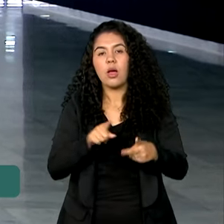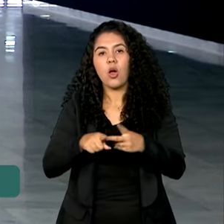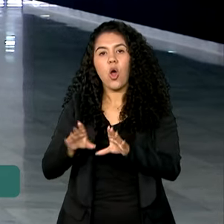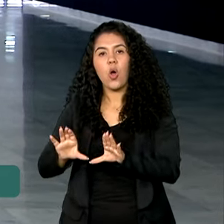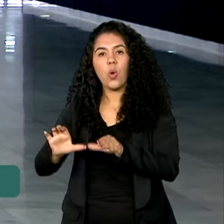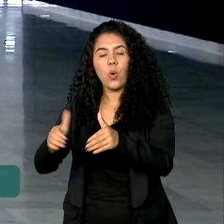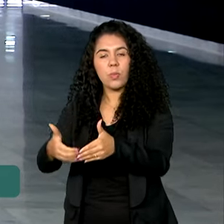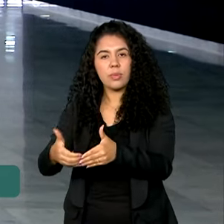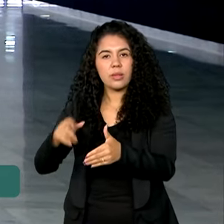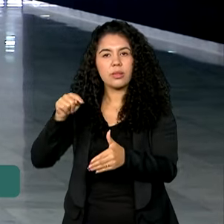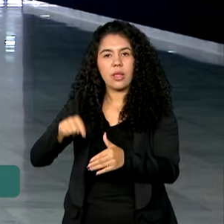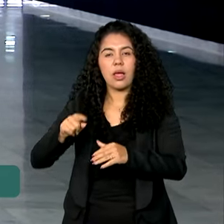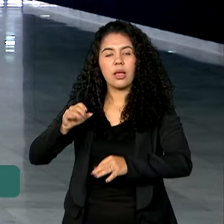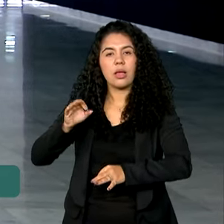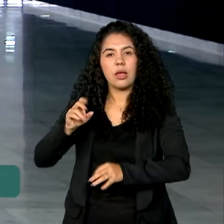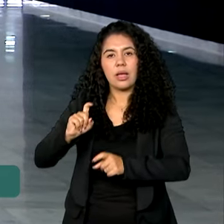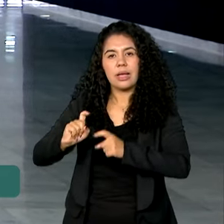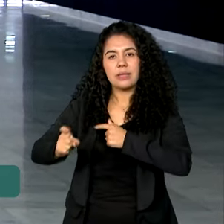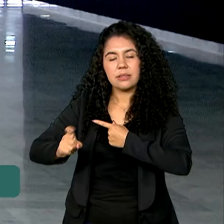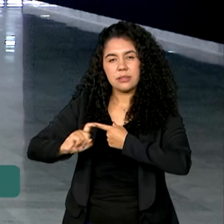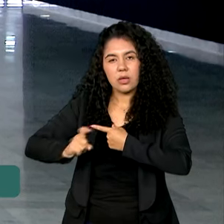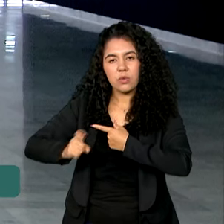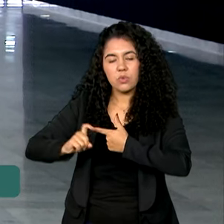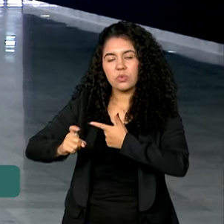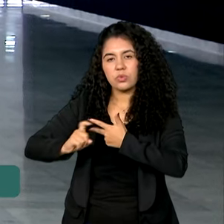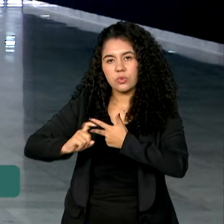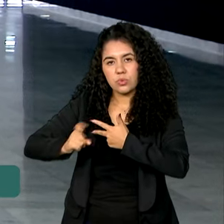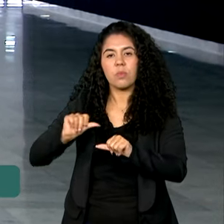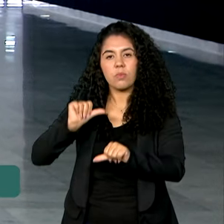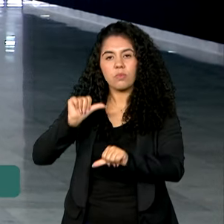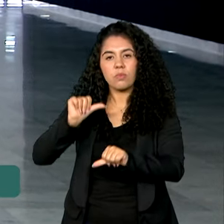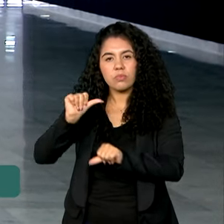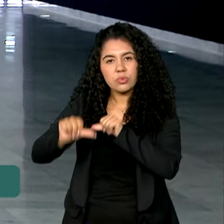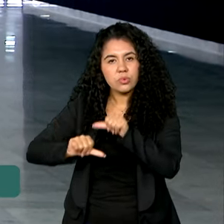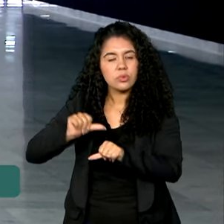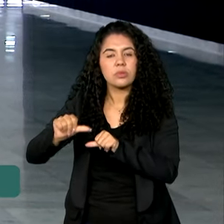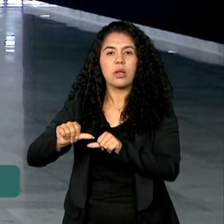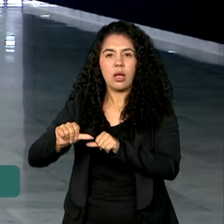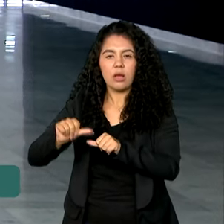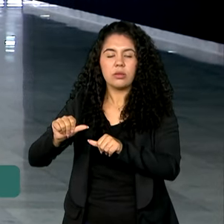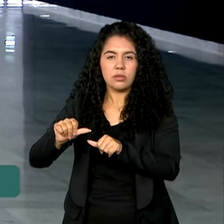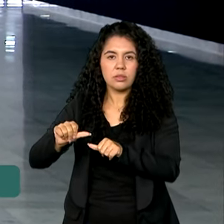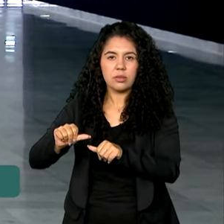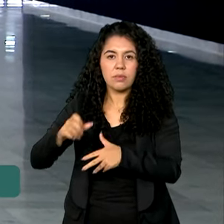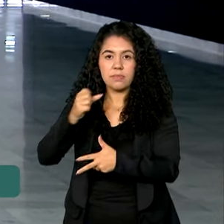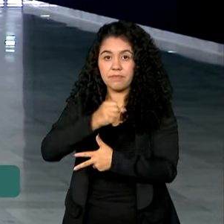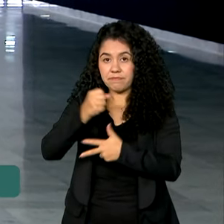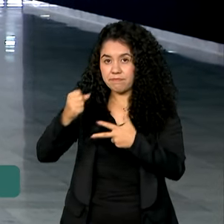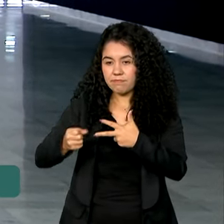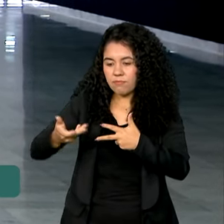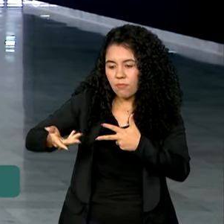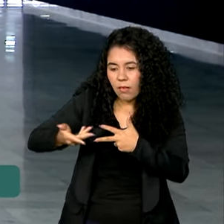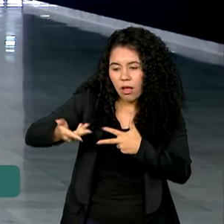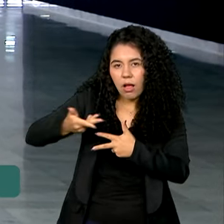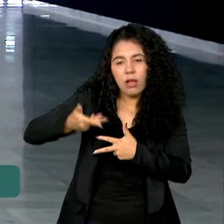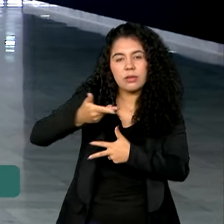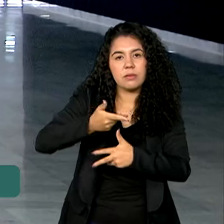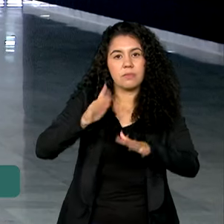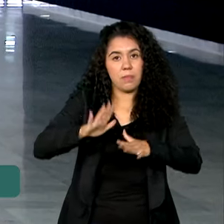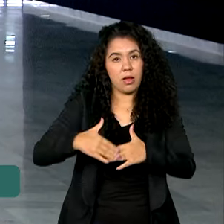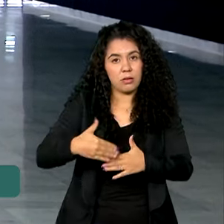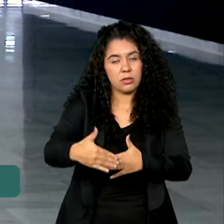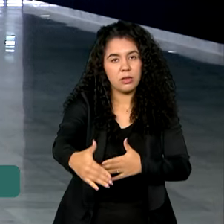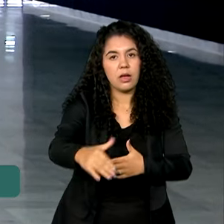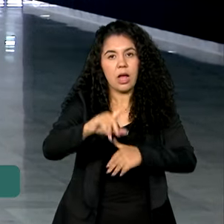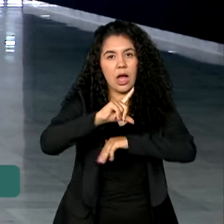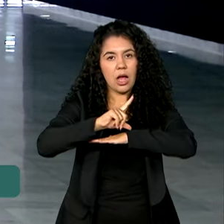Comitê Executivo no âmbito do Pacto pela Transformação Ecológica e Três Poderes. Nos próximos dias a Casa Civil deve enviar